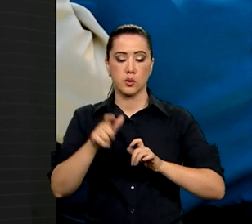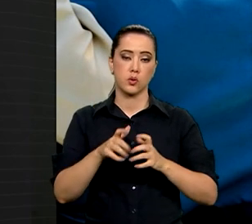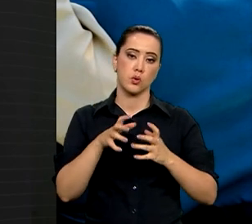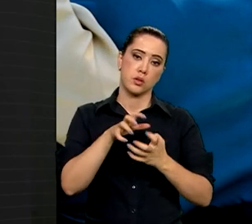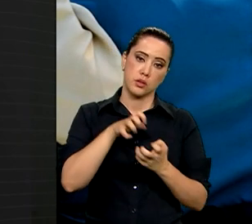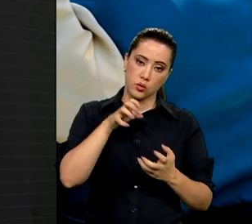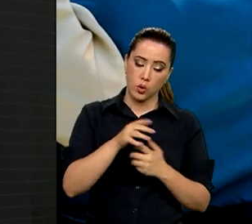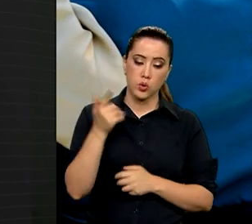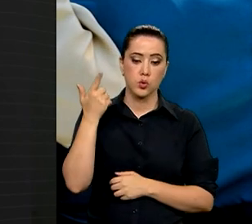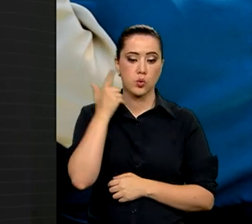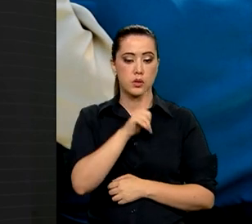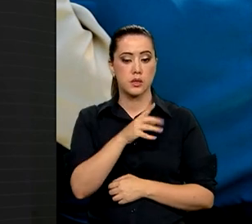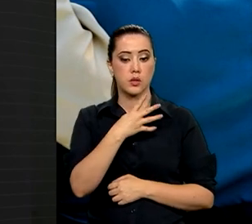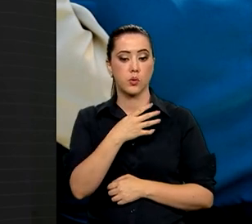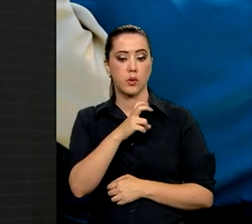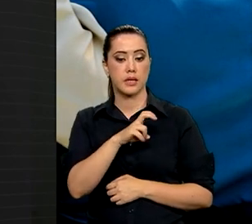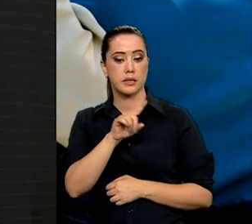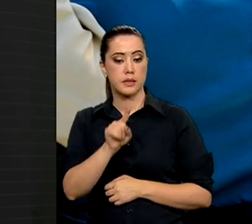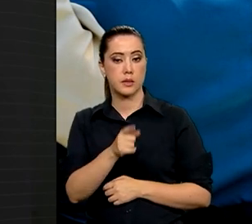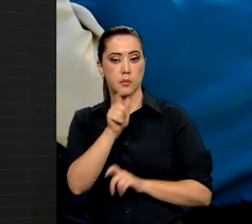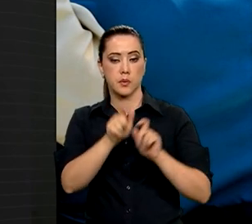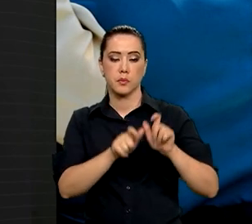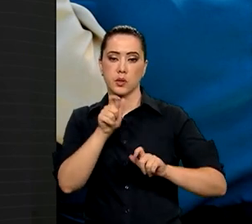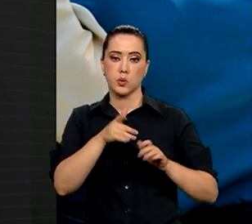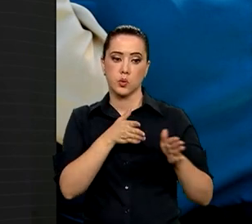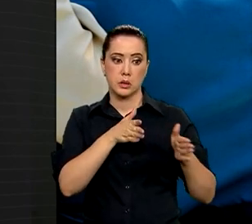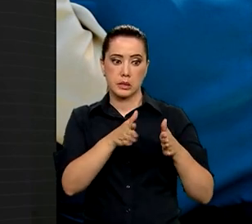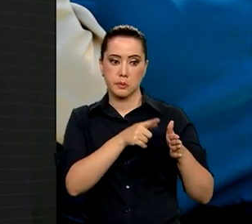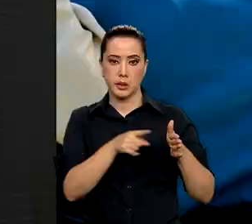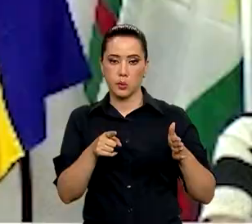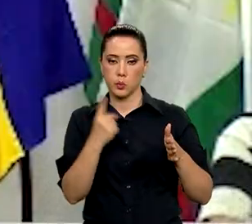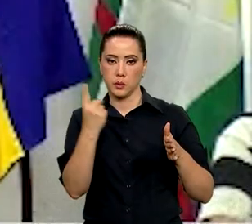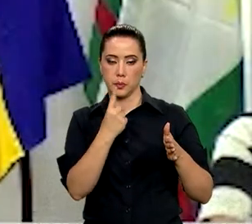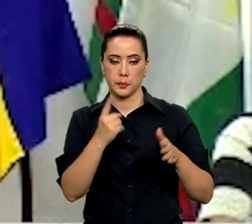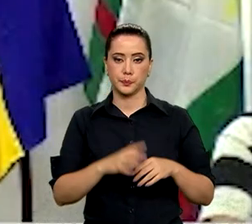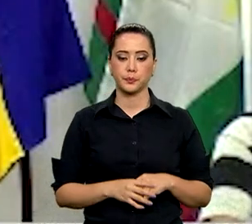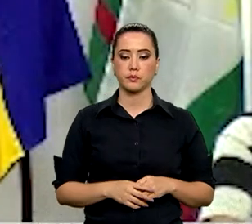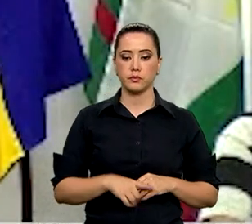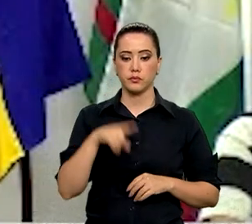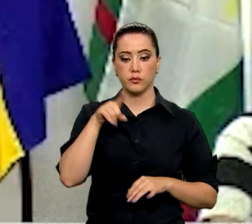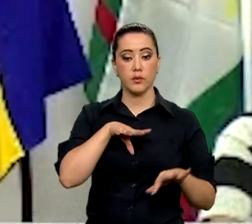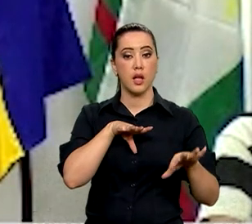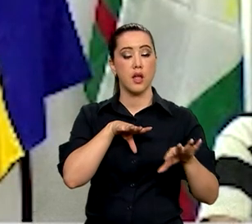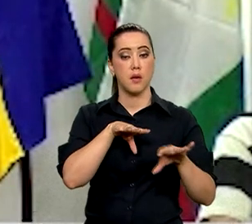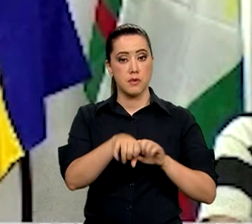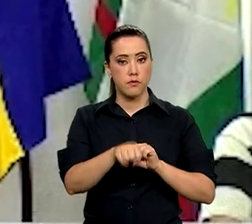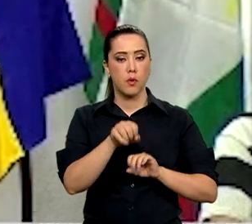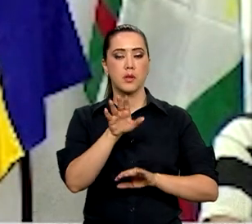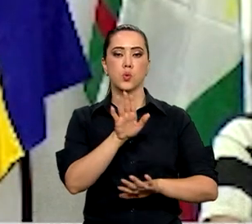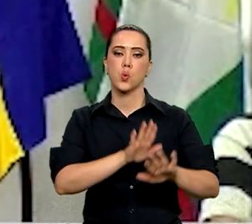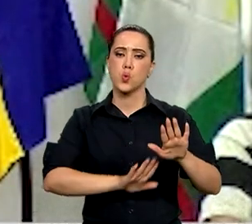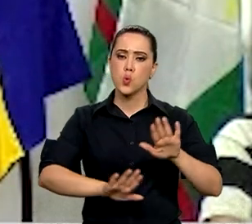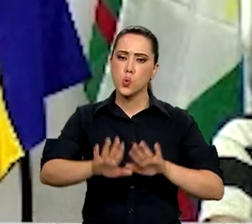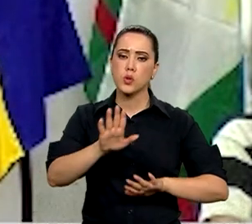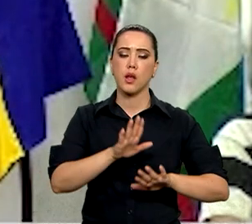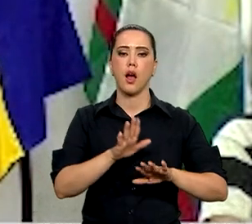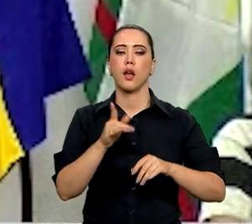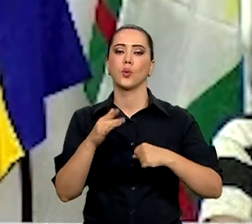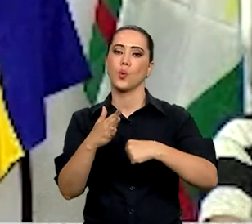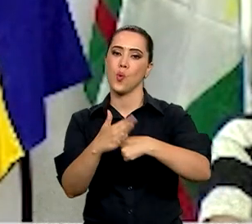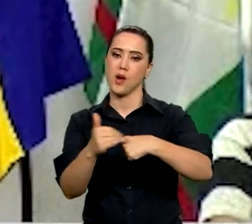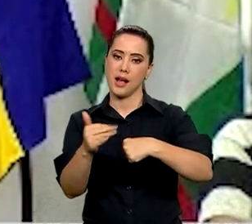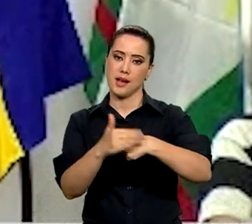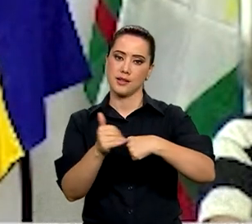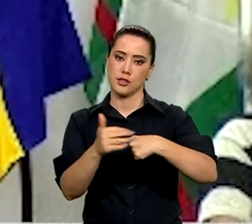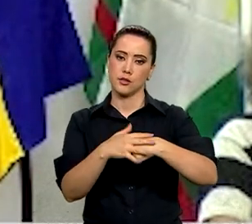é alcançar 45 mil pessoas nesta primeira etapa. É uma formação feita com muito cuidado, com muito afeto e com